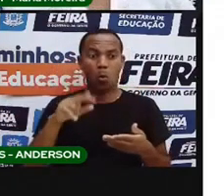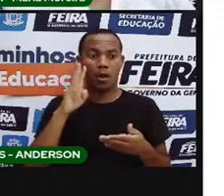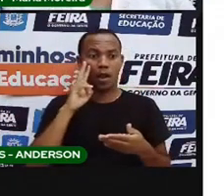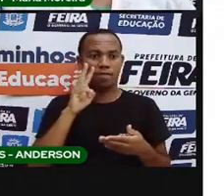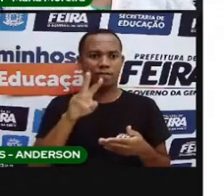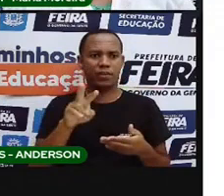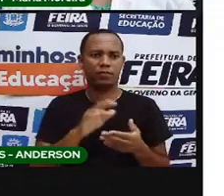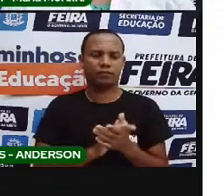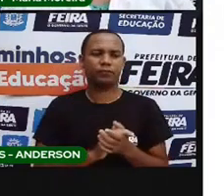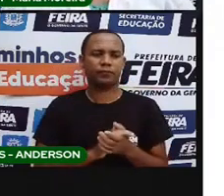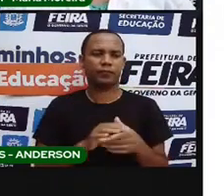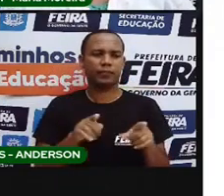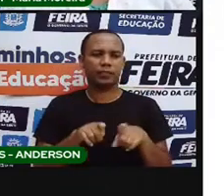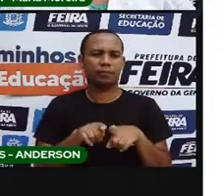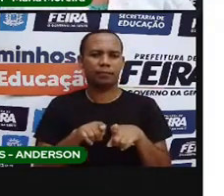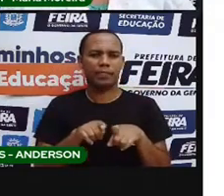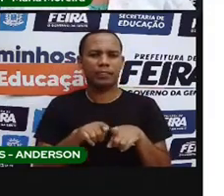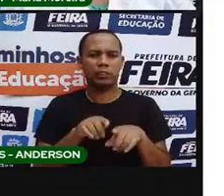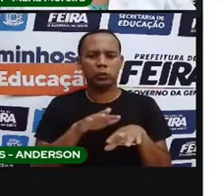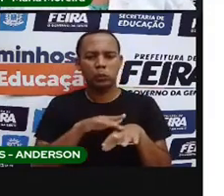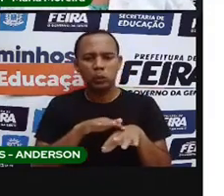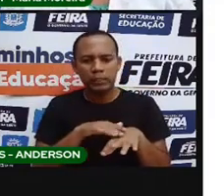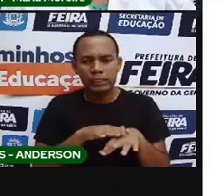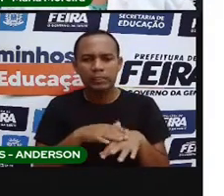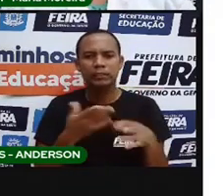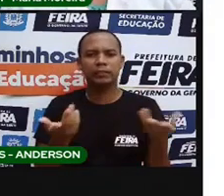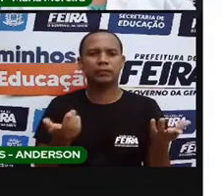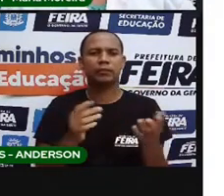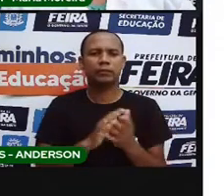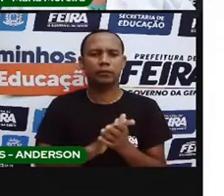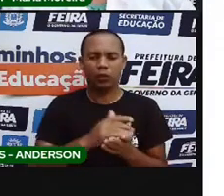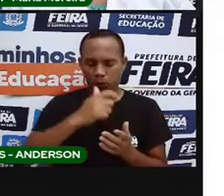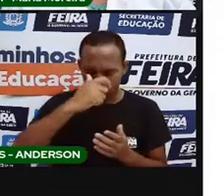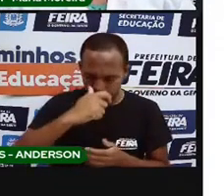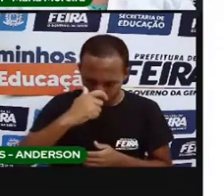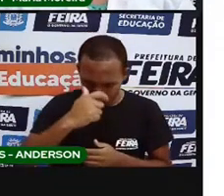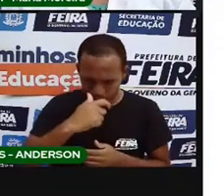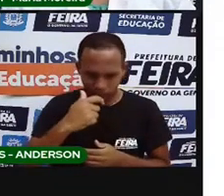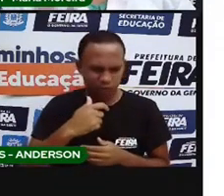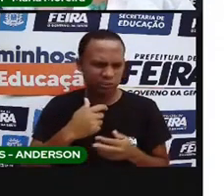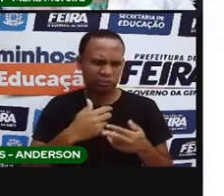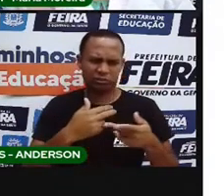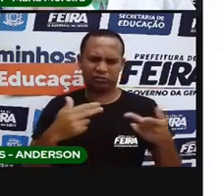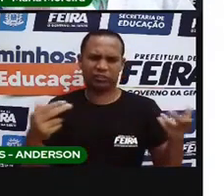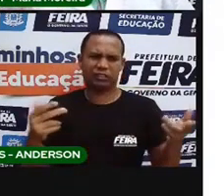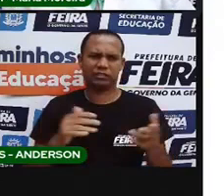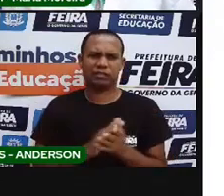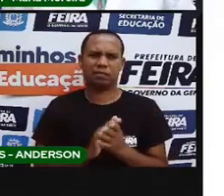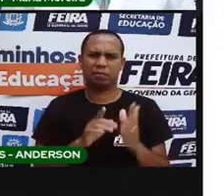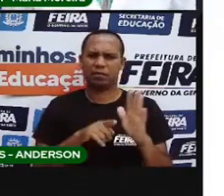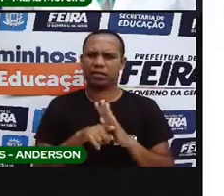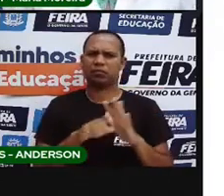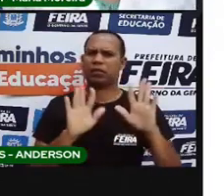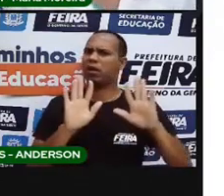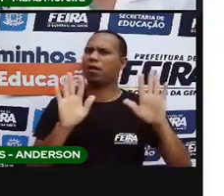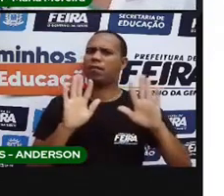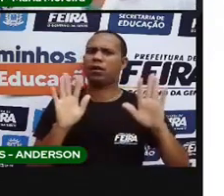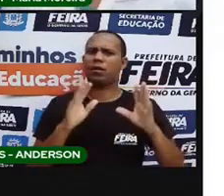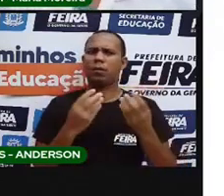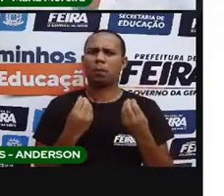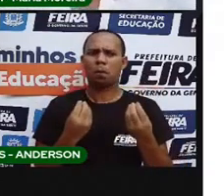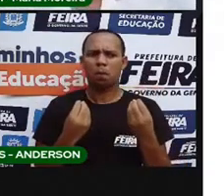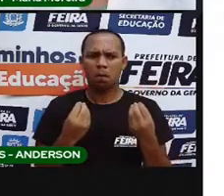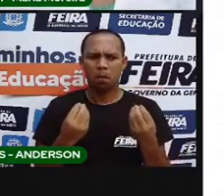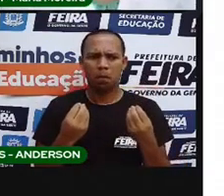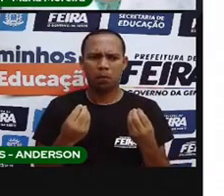quanto pelas doenças trazidas por eles. Como a gripe é como é que foi. Então, podem perguntar, não, peraí, calma aí. Como